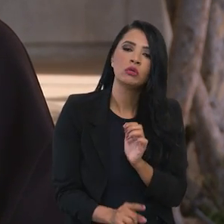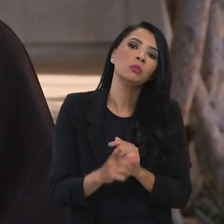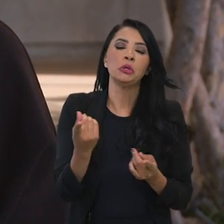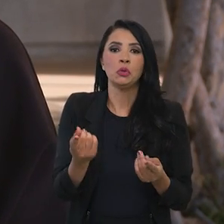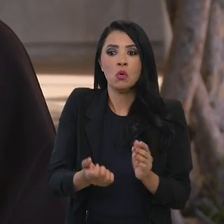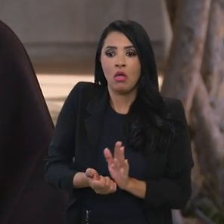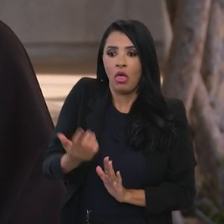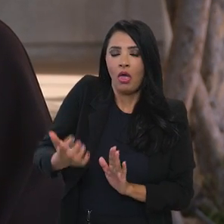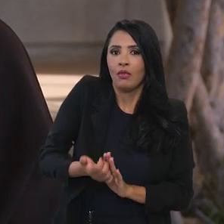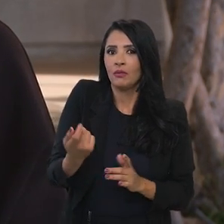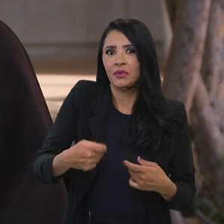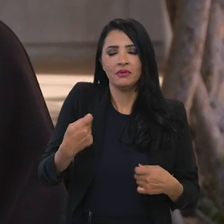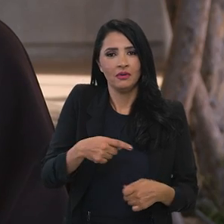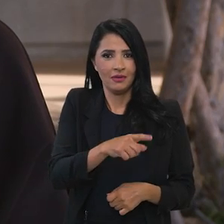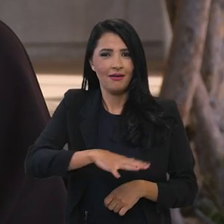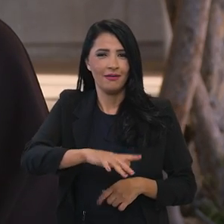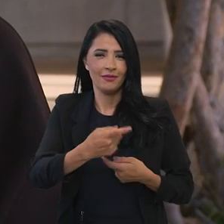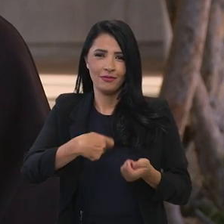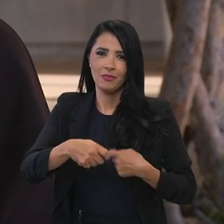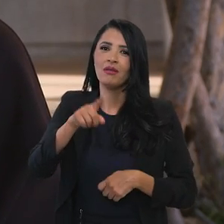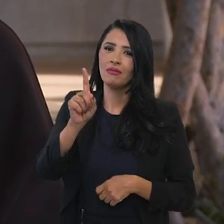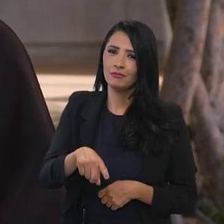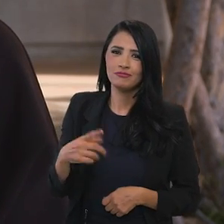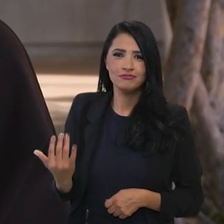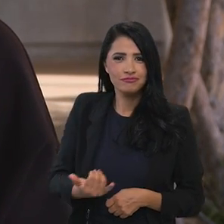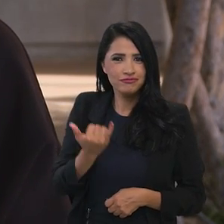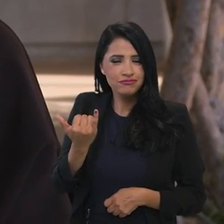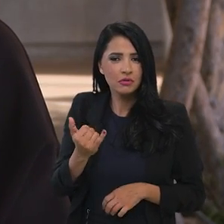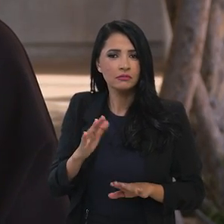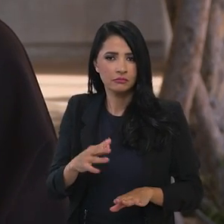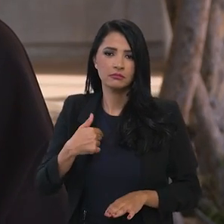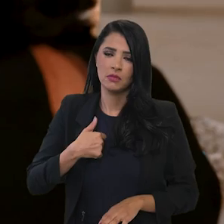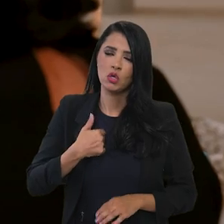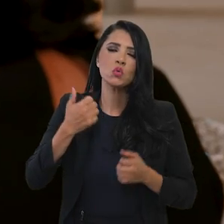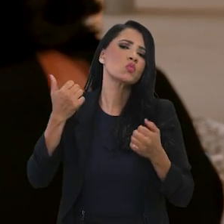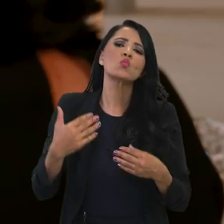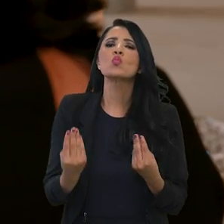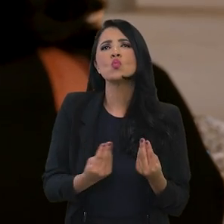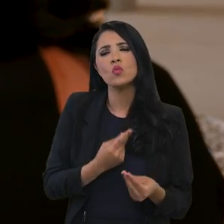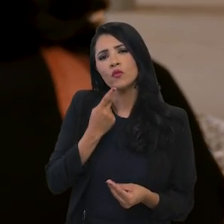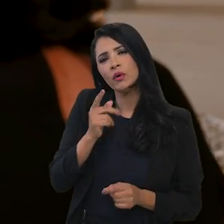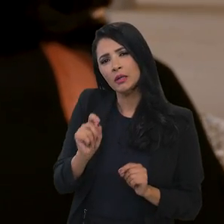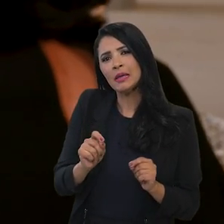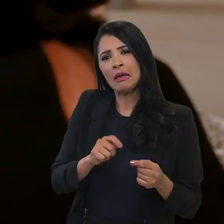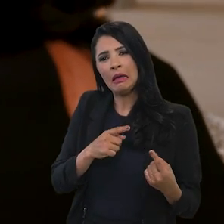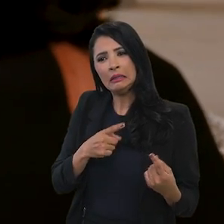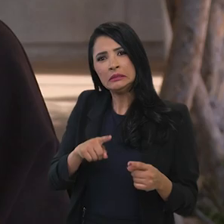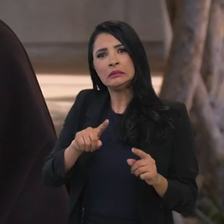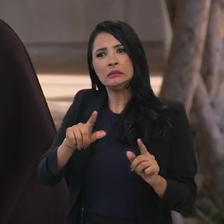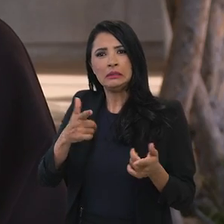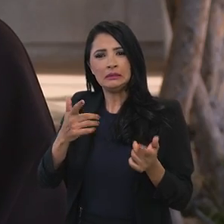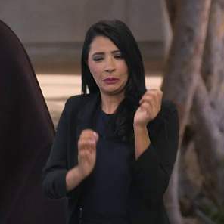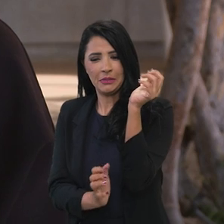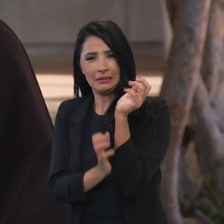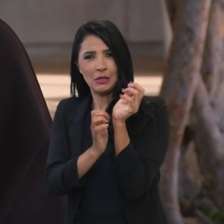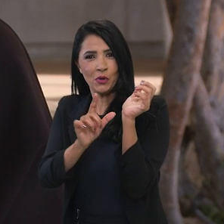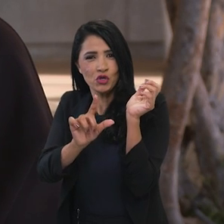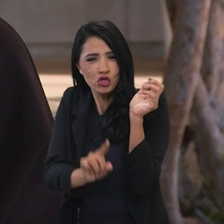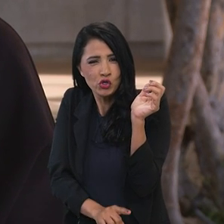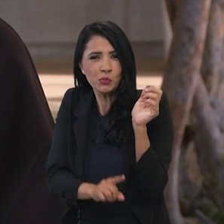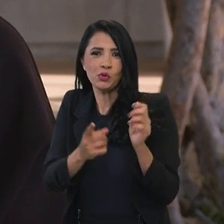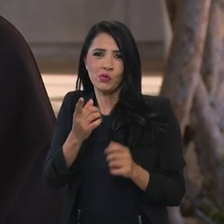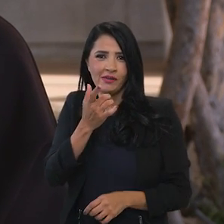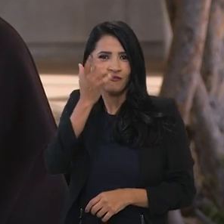combate à burocracia, redução da burocracia, facilitação de comércio faz parte de uma agenda mais ampla de